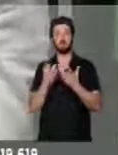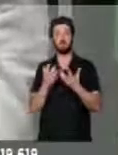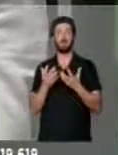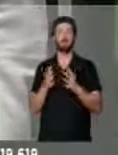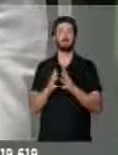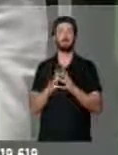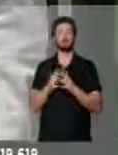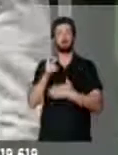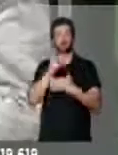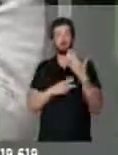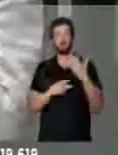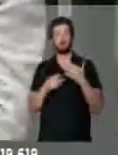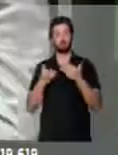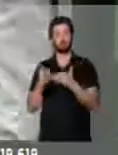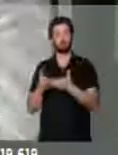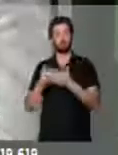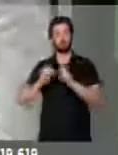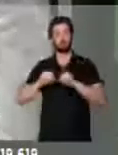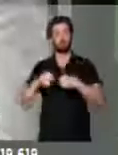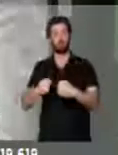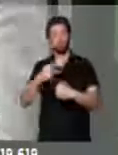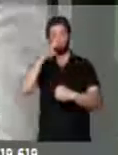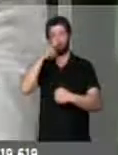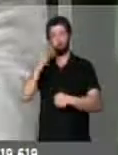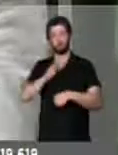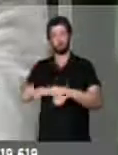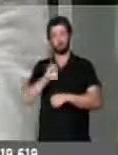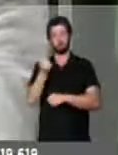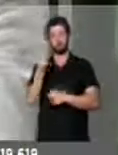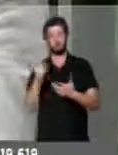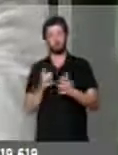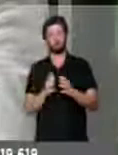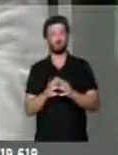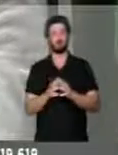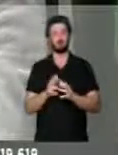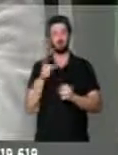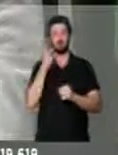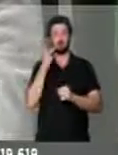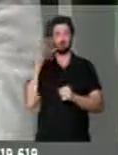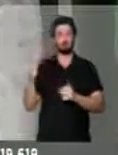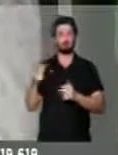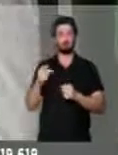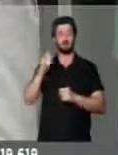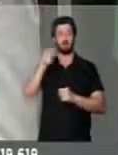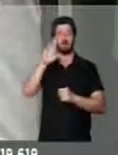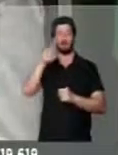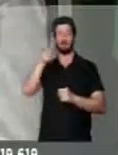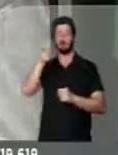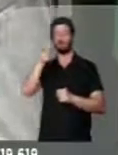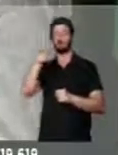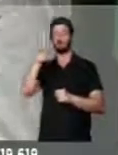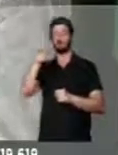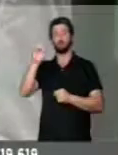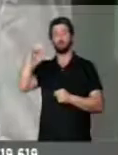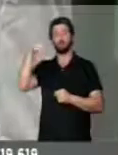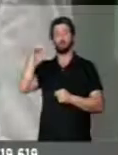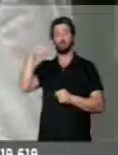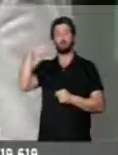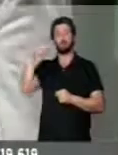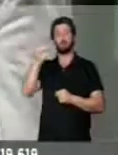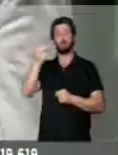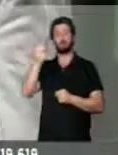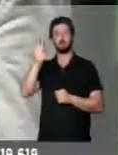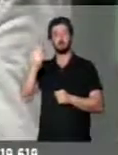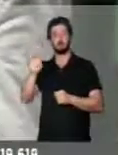desse projeto com mais força, com mais recursos, o chamado Acordes do Campestre vai